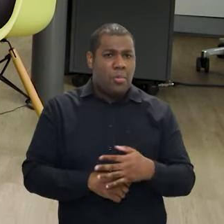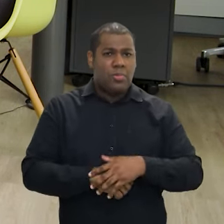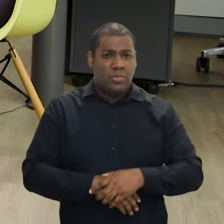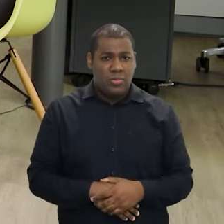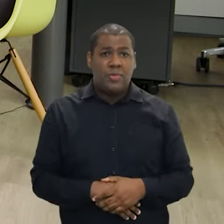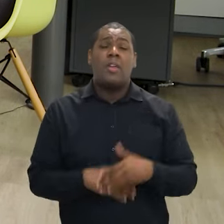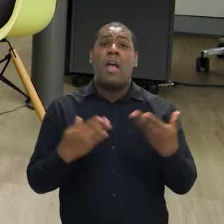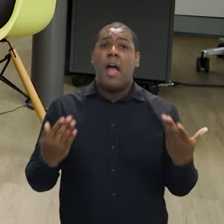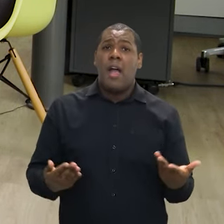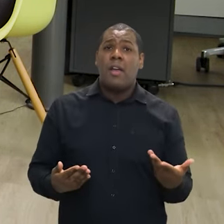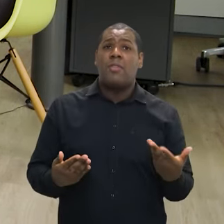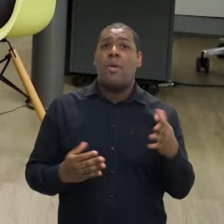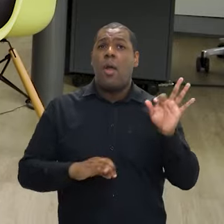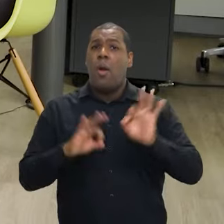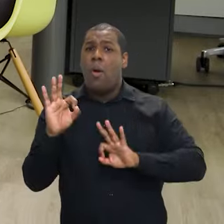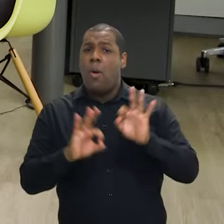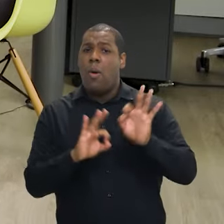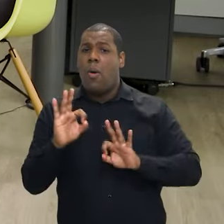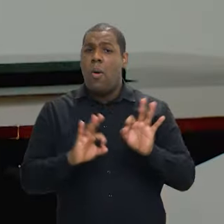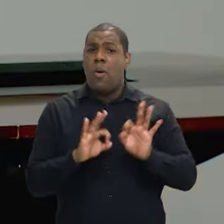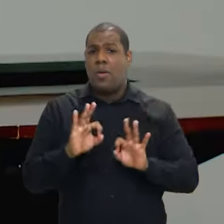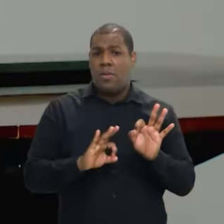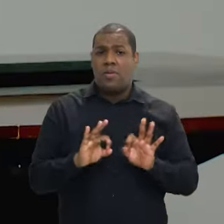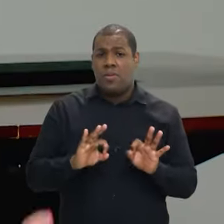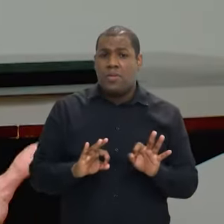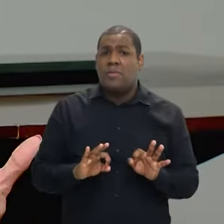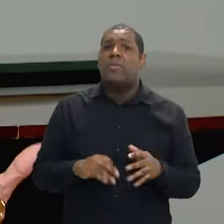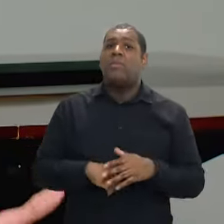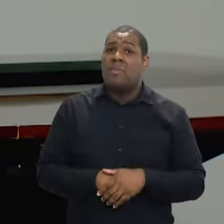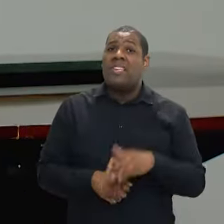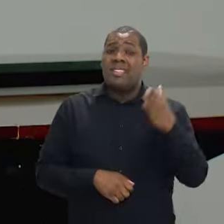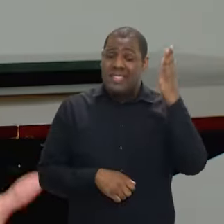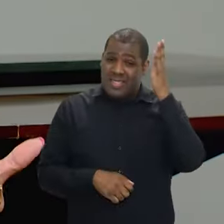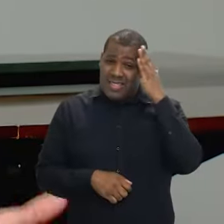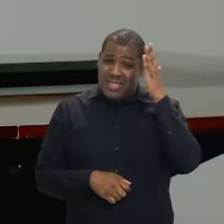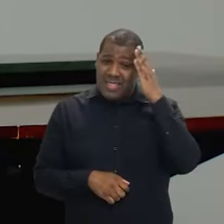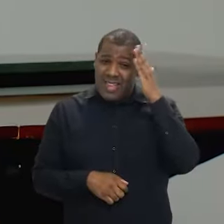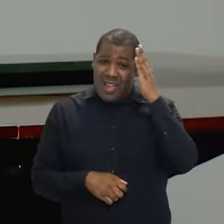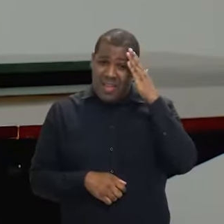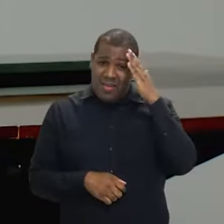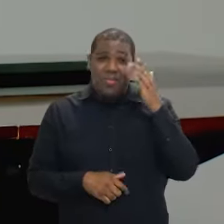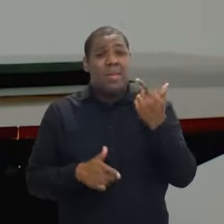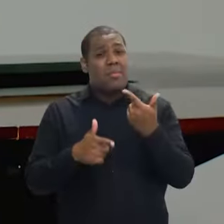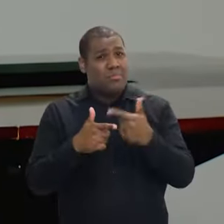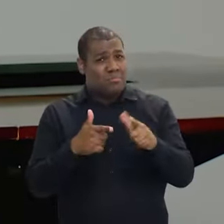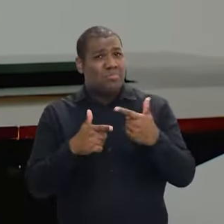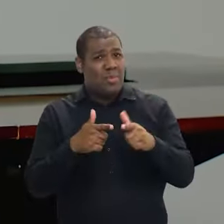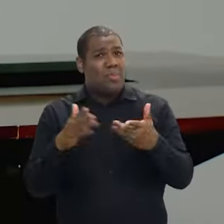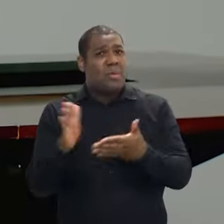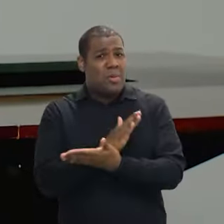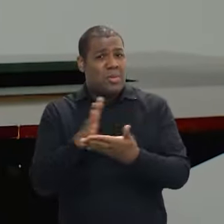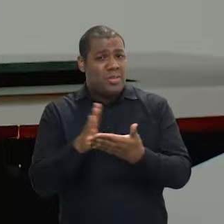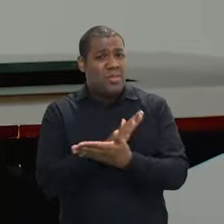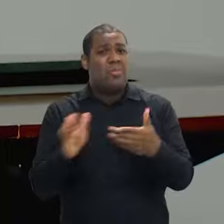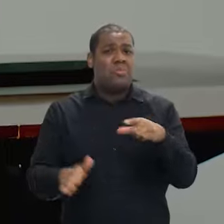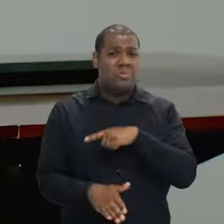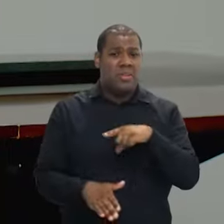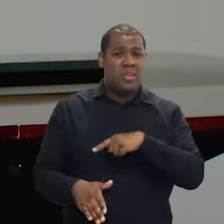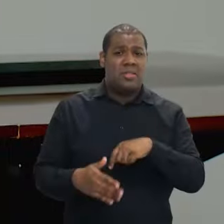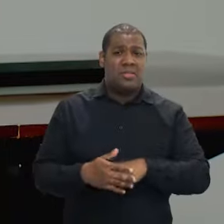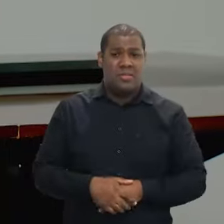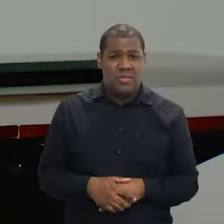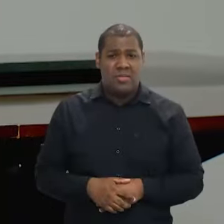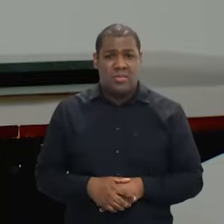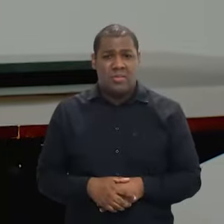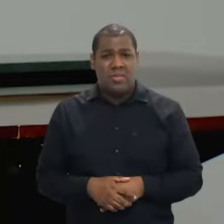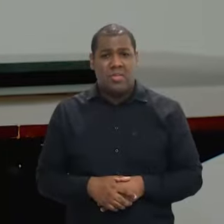entender melhor a necessidade, mas algumas necessidades nós já entendemos e sabemos que são importantes de serem atendidas